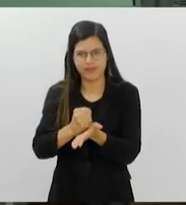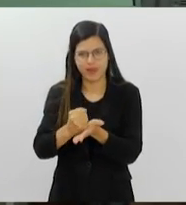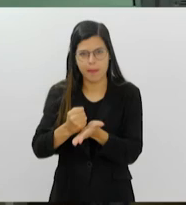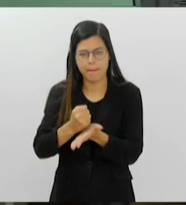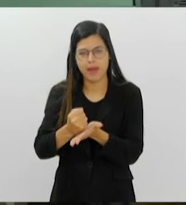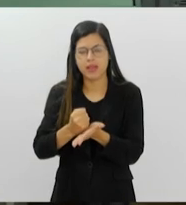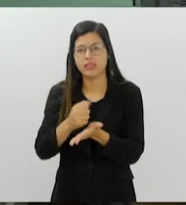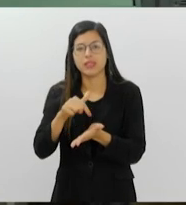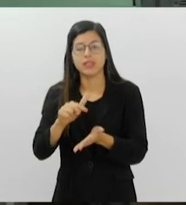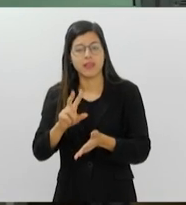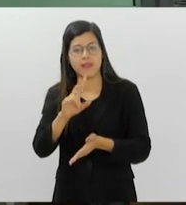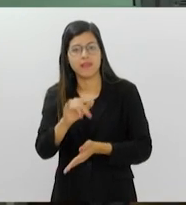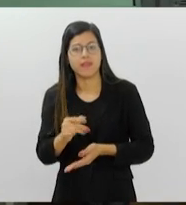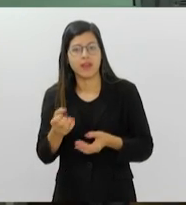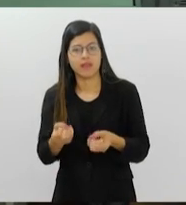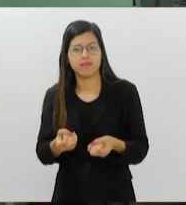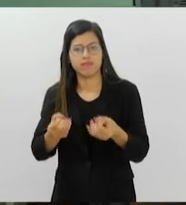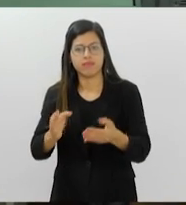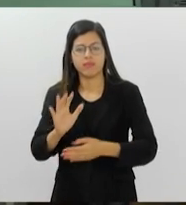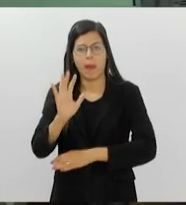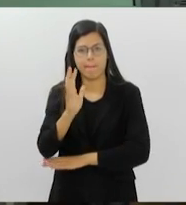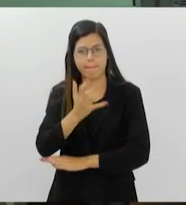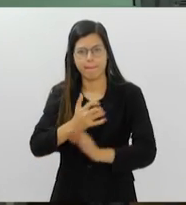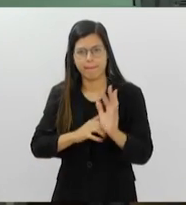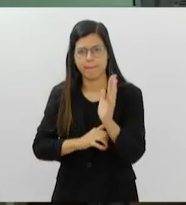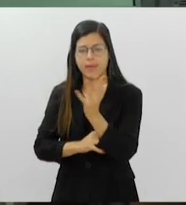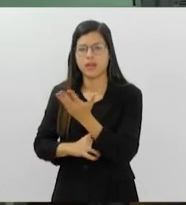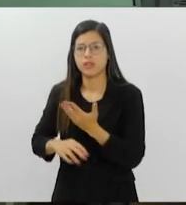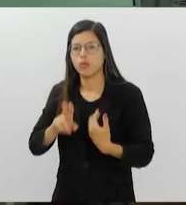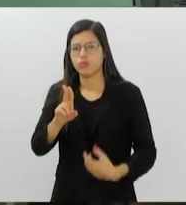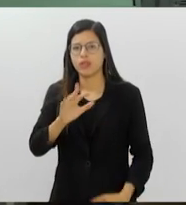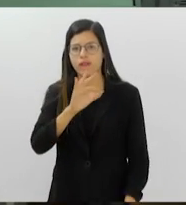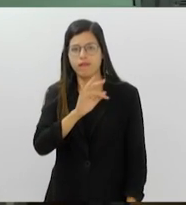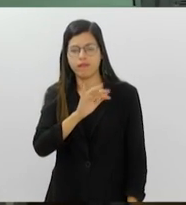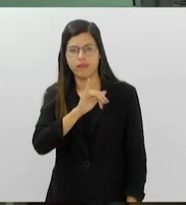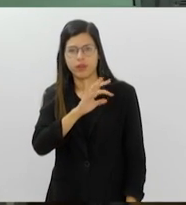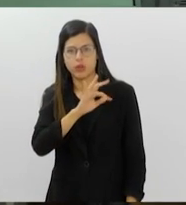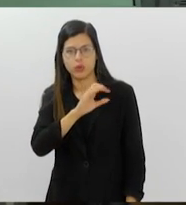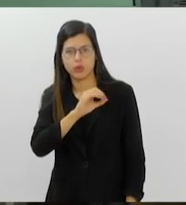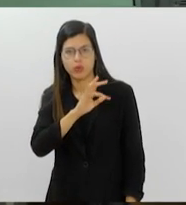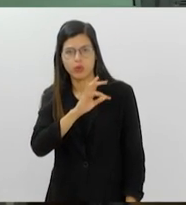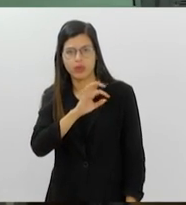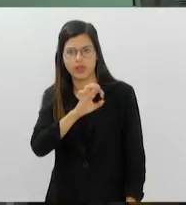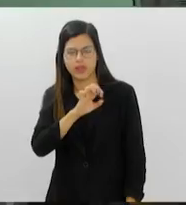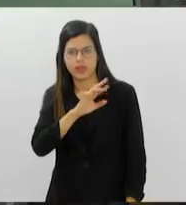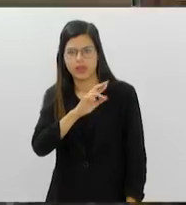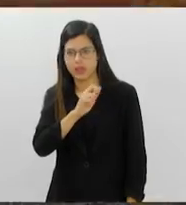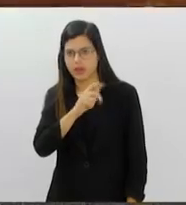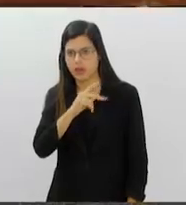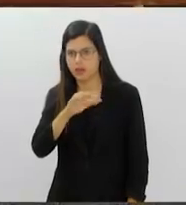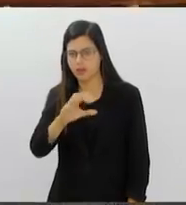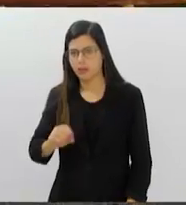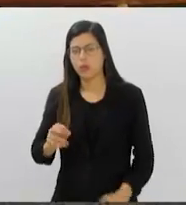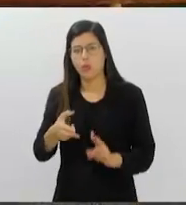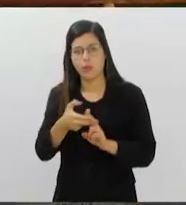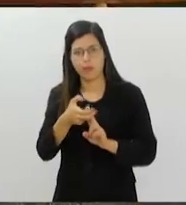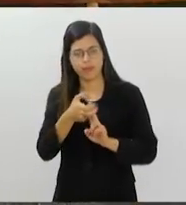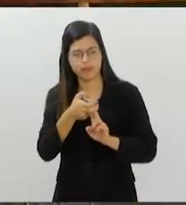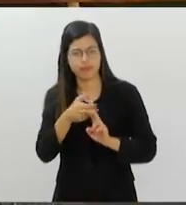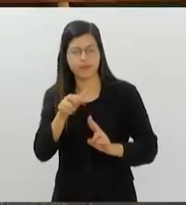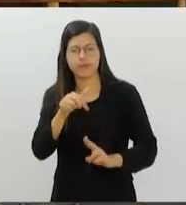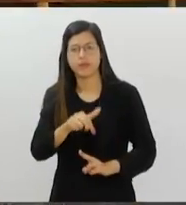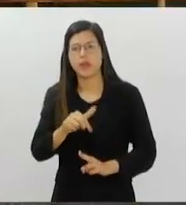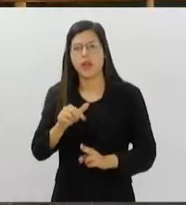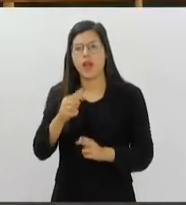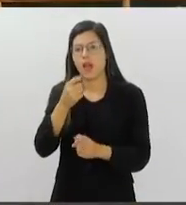breve vai disponibilizar ervas para o uso em fitoterápicos da rede pública de saúde. A farmácia